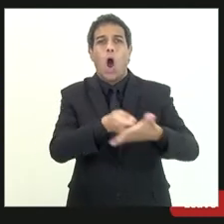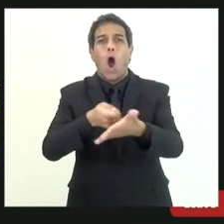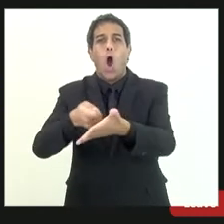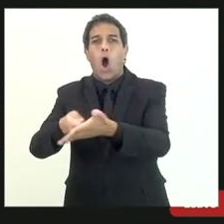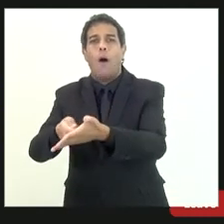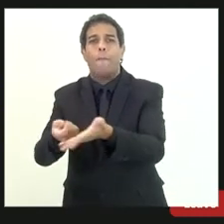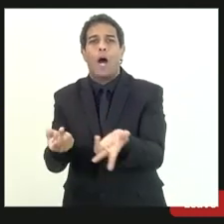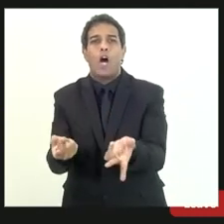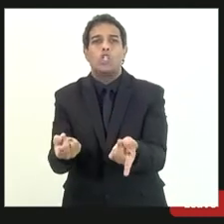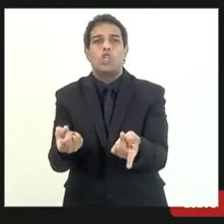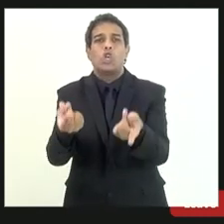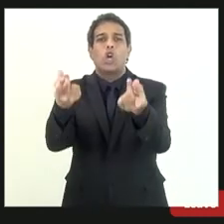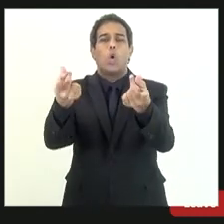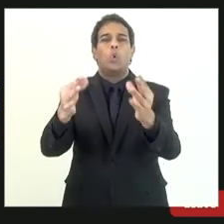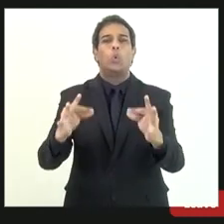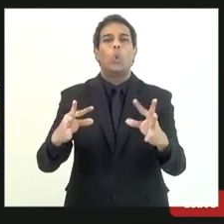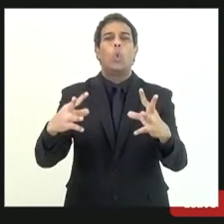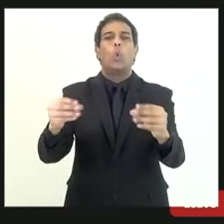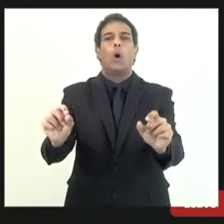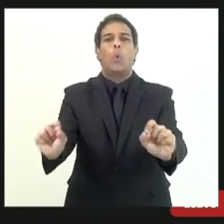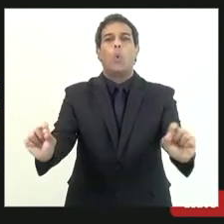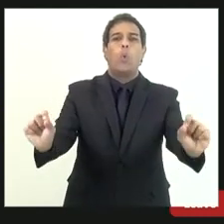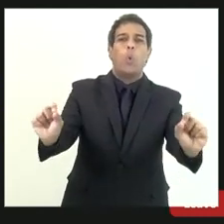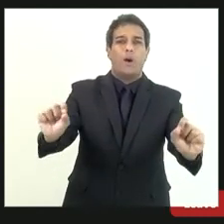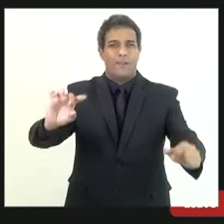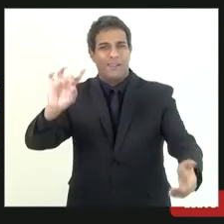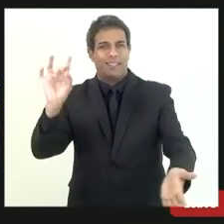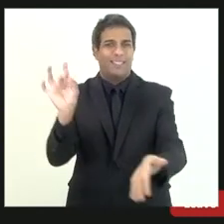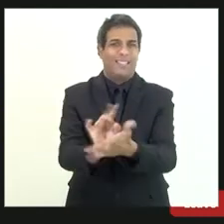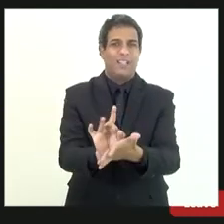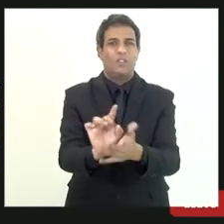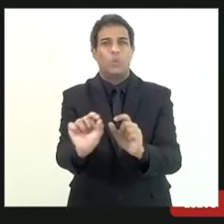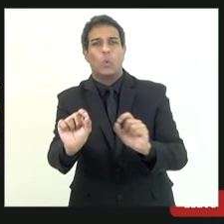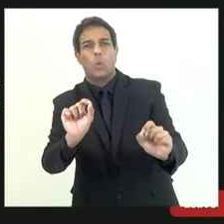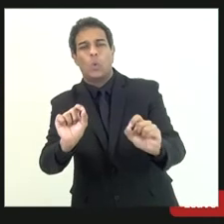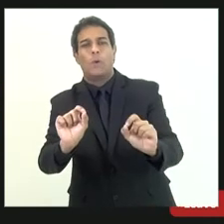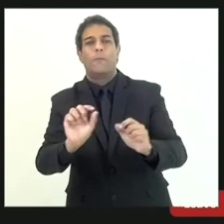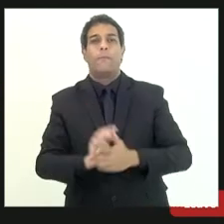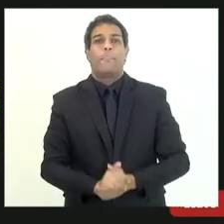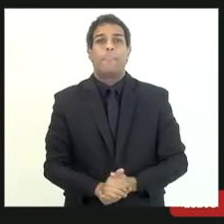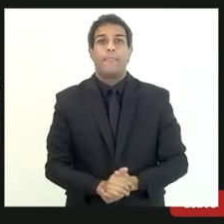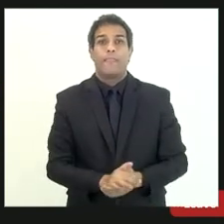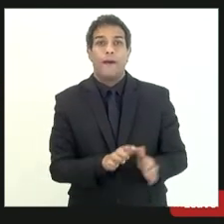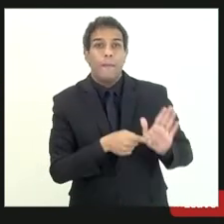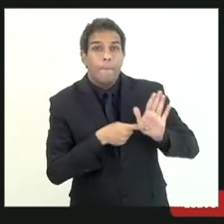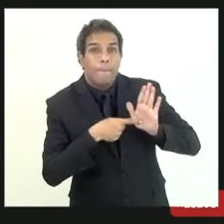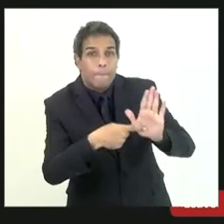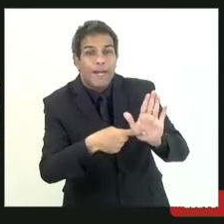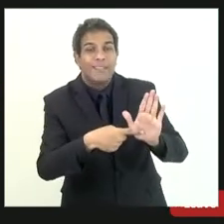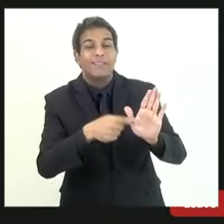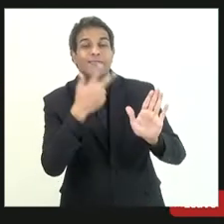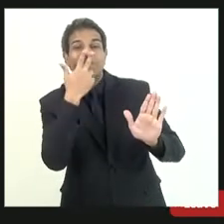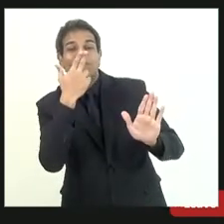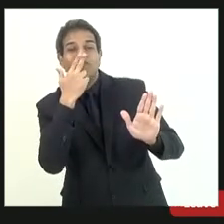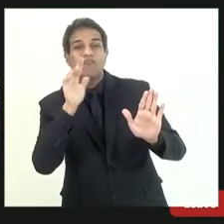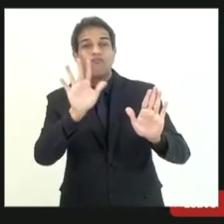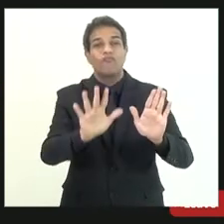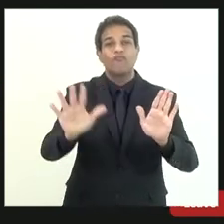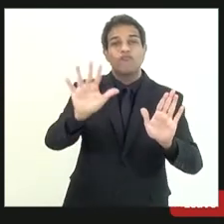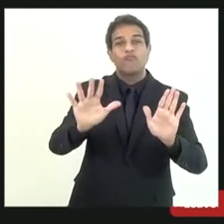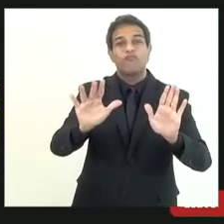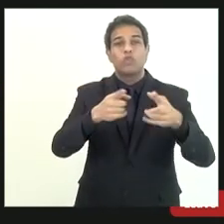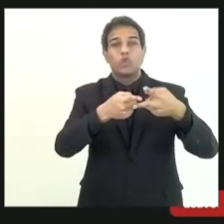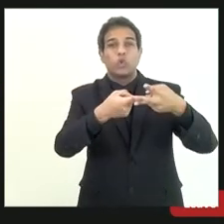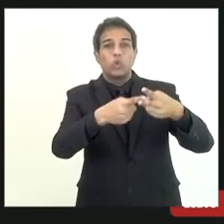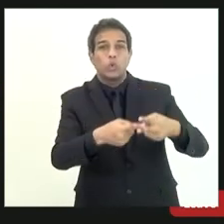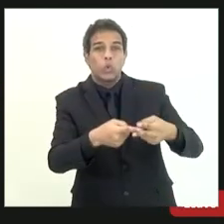esse trabalho na realidade é para viabilizar talvez o ajuste